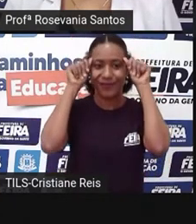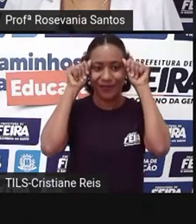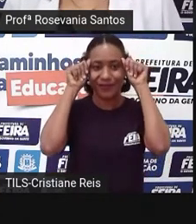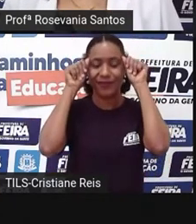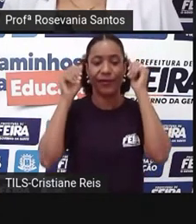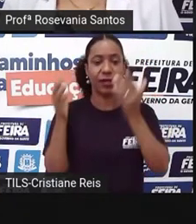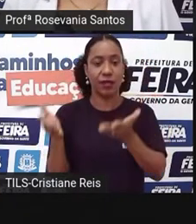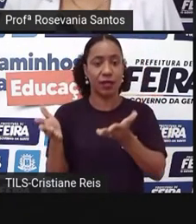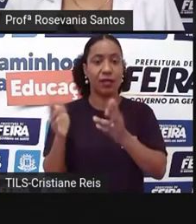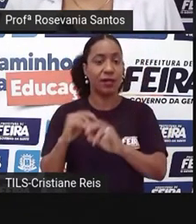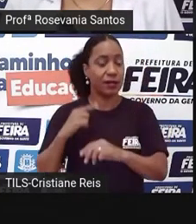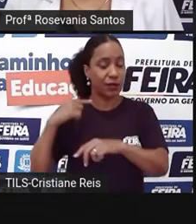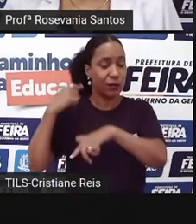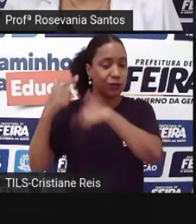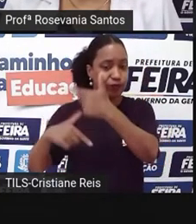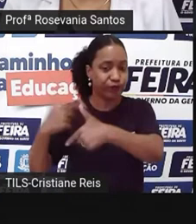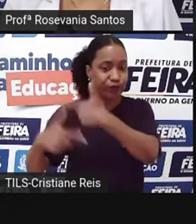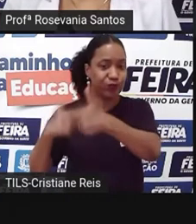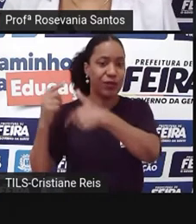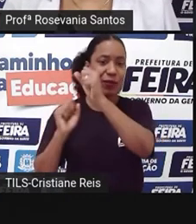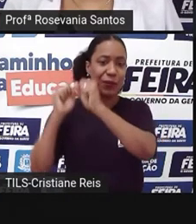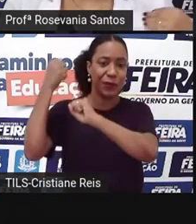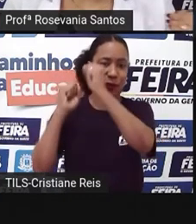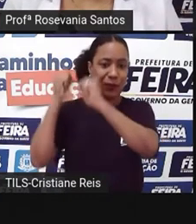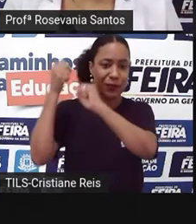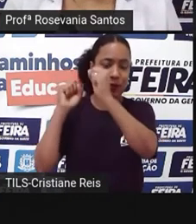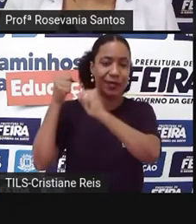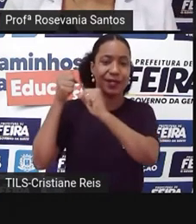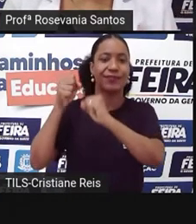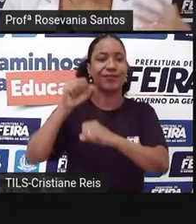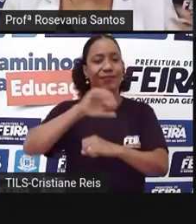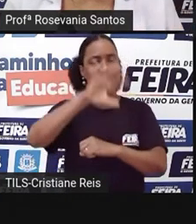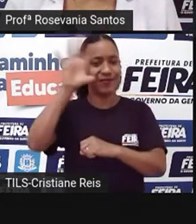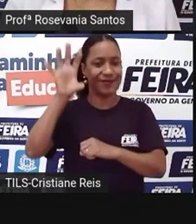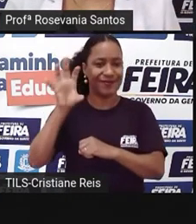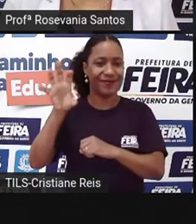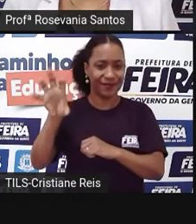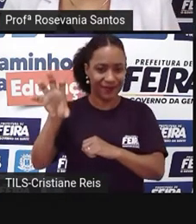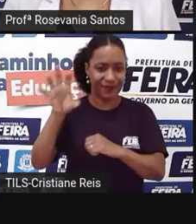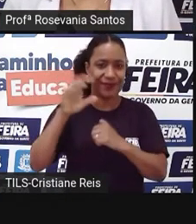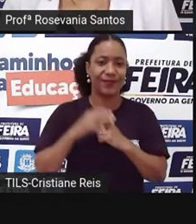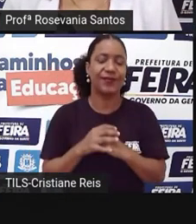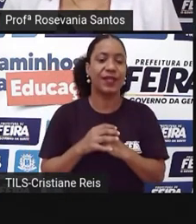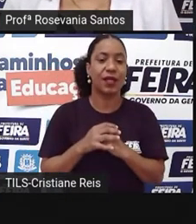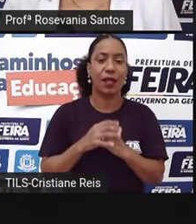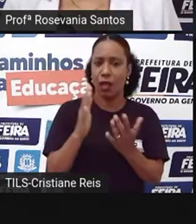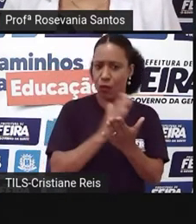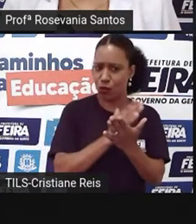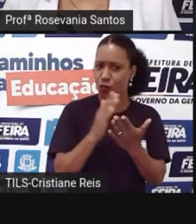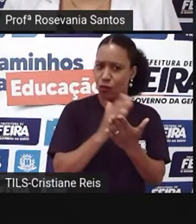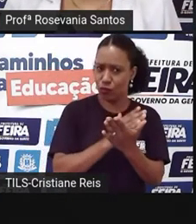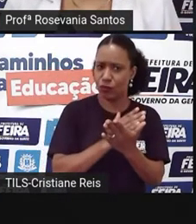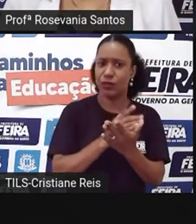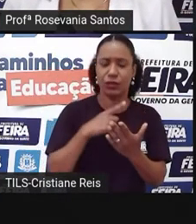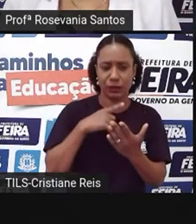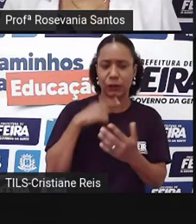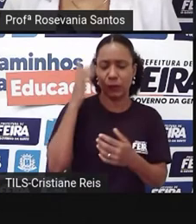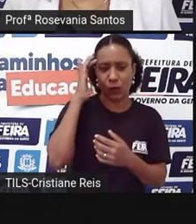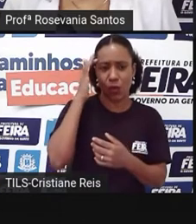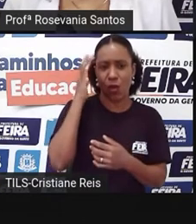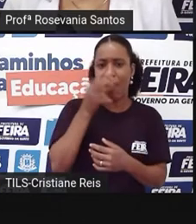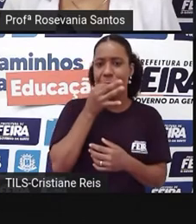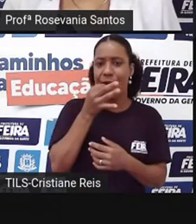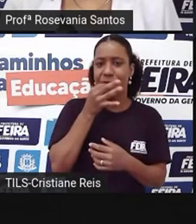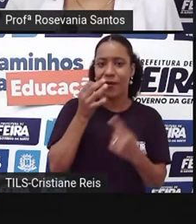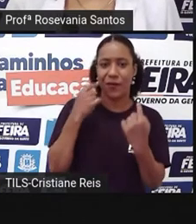estimular a industrialização na região, embora, né, tenha muitas pessoas que falem, né, contrário a isso. Olha